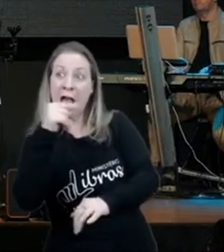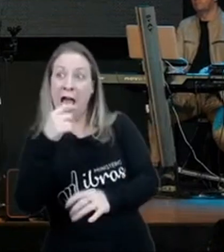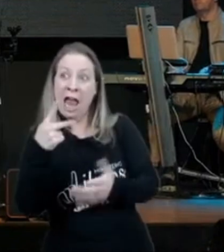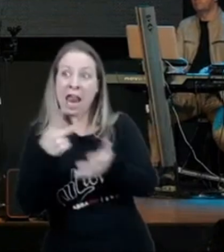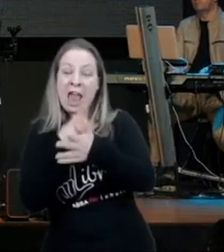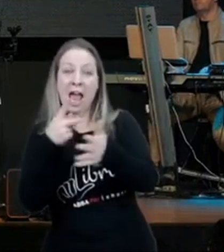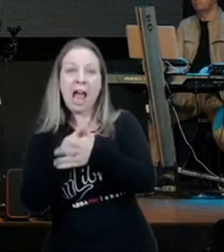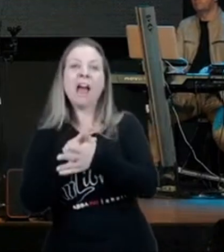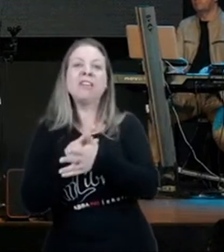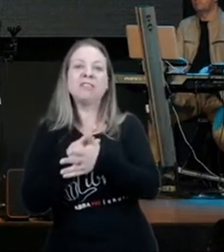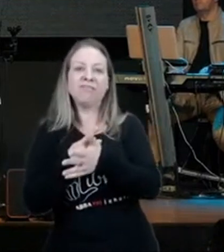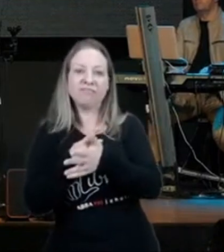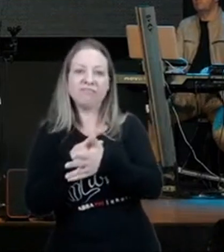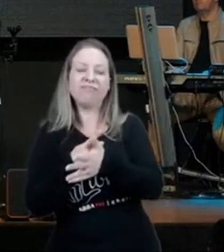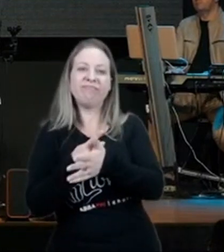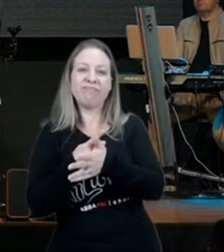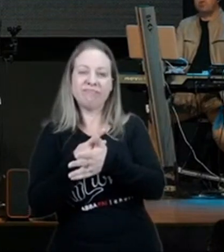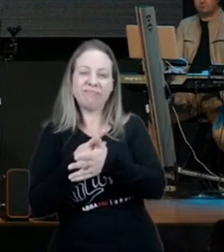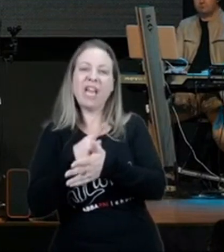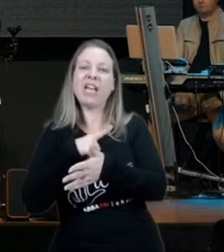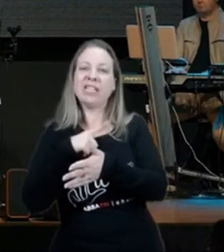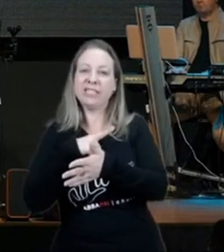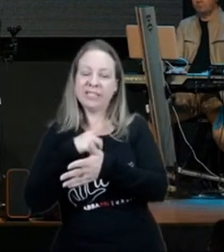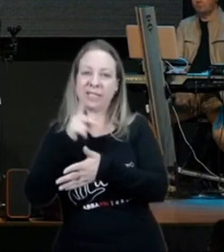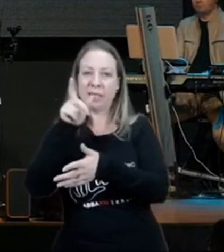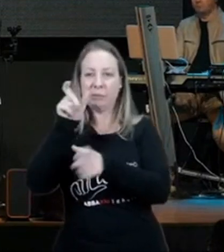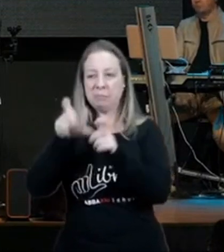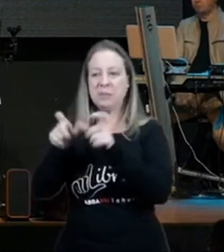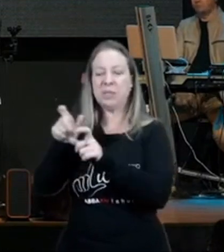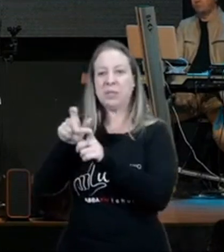tem pessoas que ficam só observando a gente, esperando a gente errar, irmão,